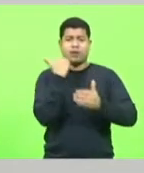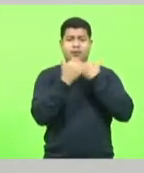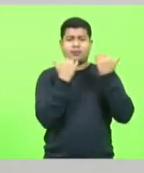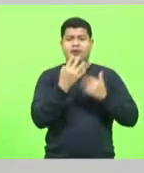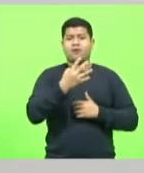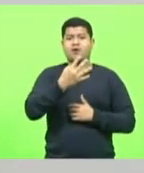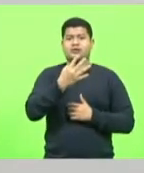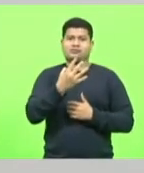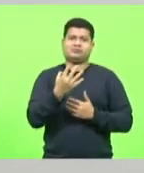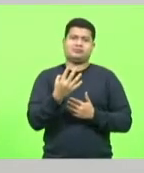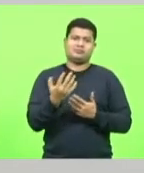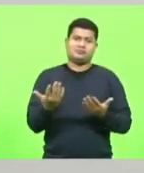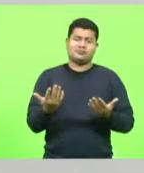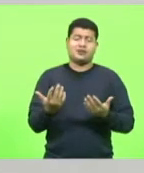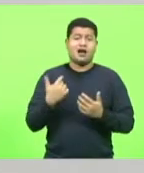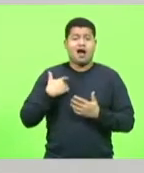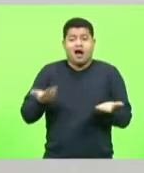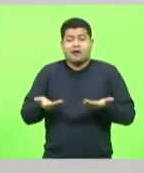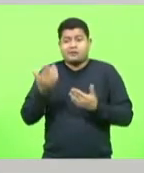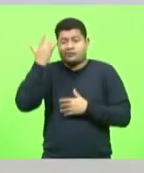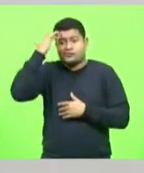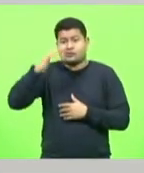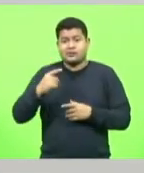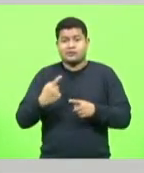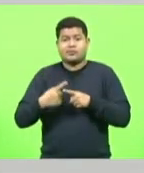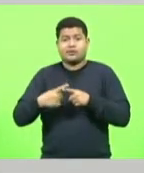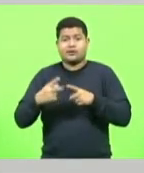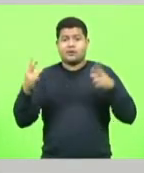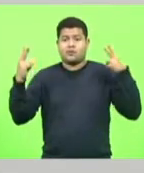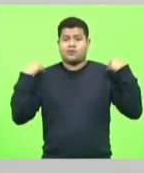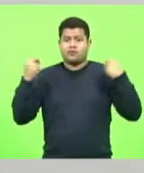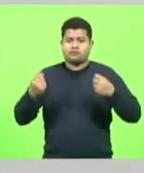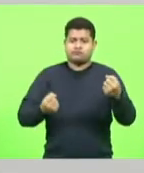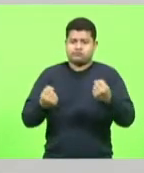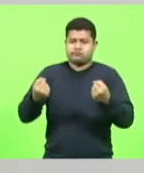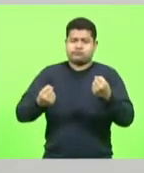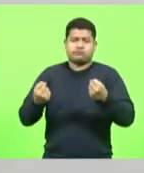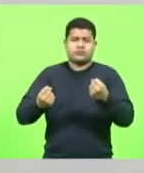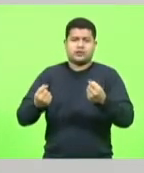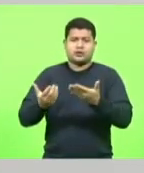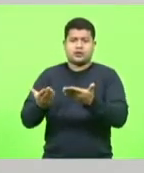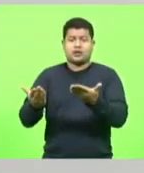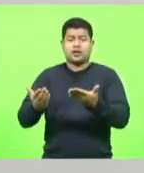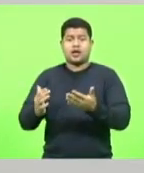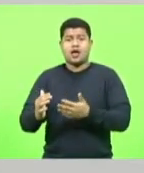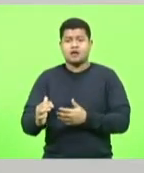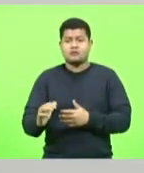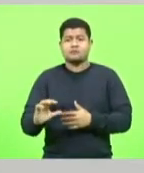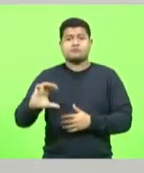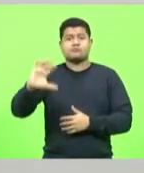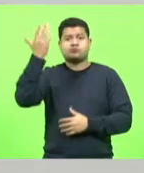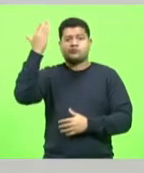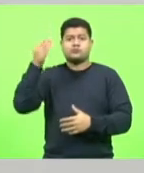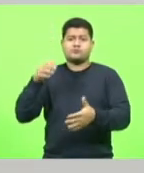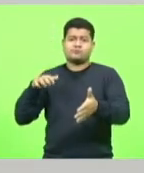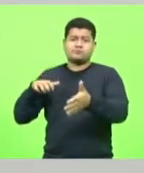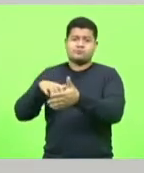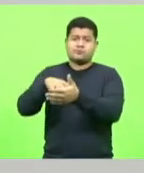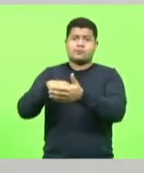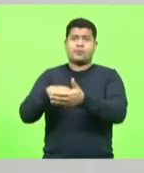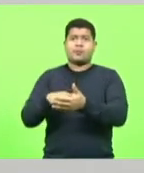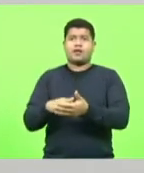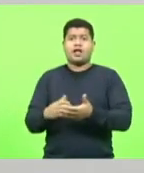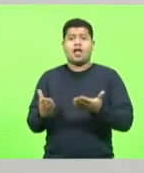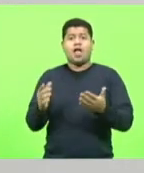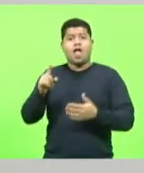porque o motorista que aparentemente causou o acidente é o motorista que passa todo